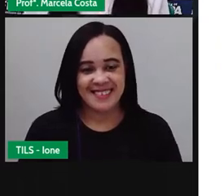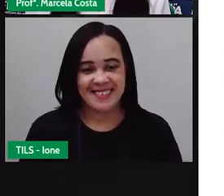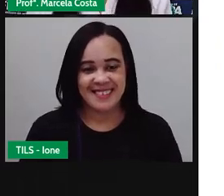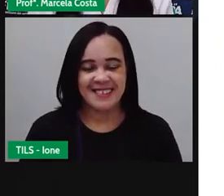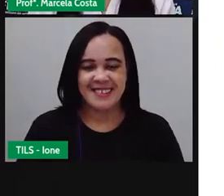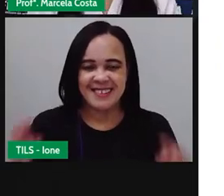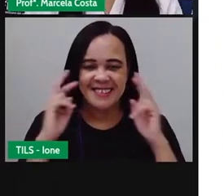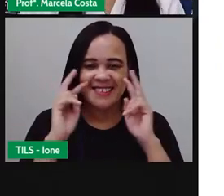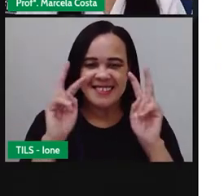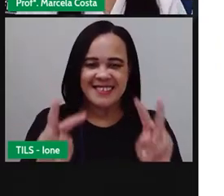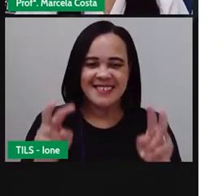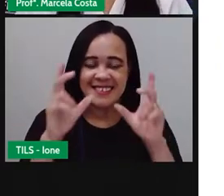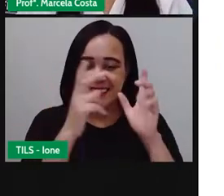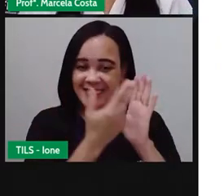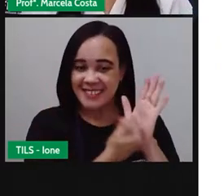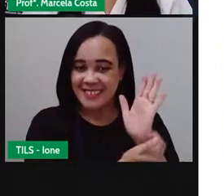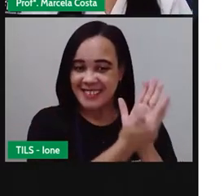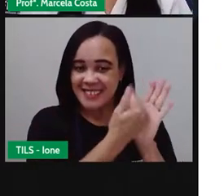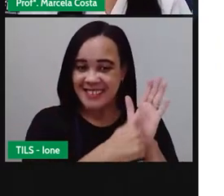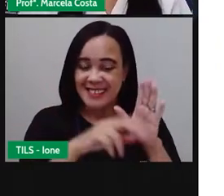Observem essa imagem.